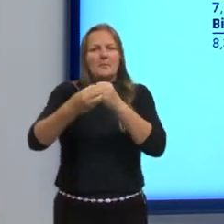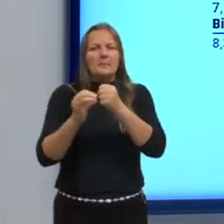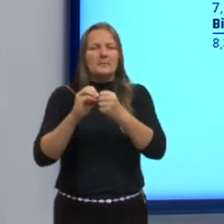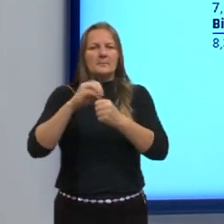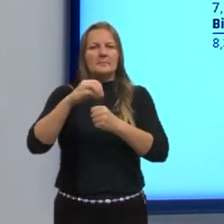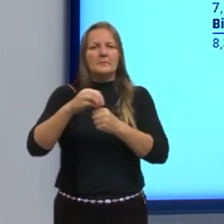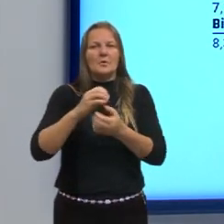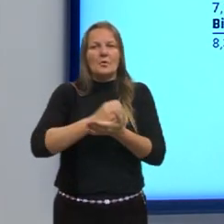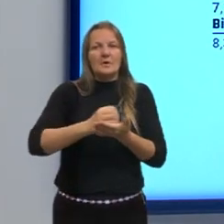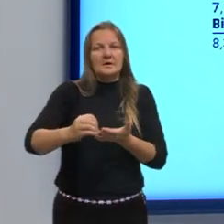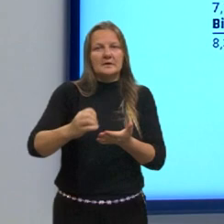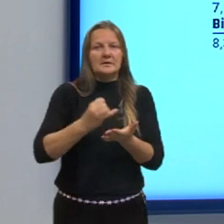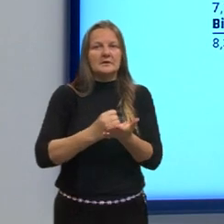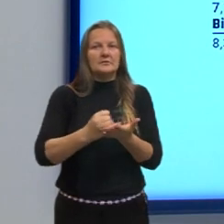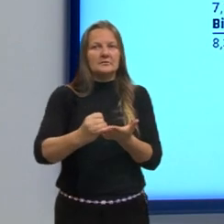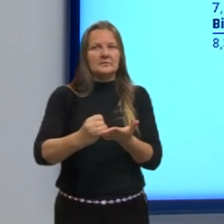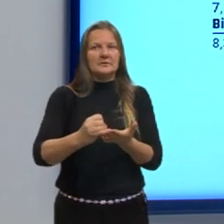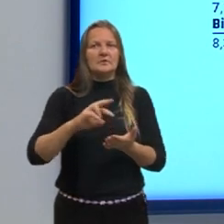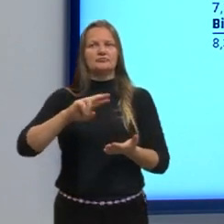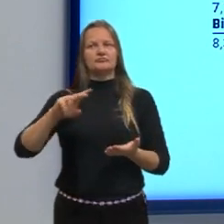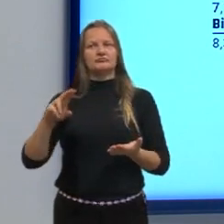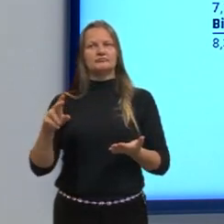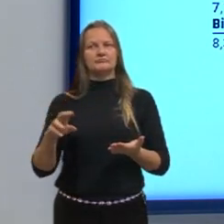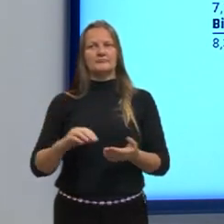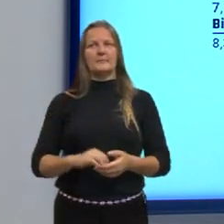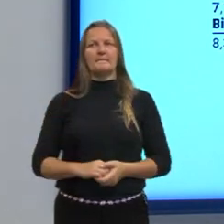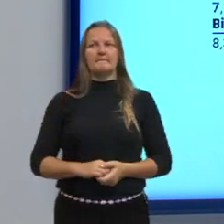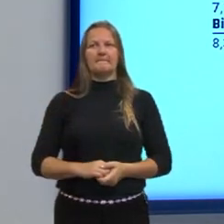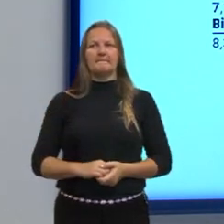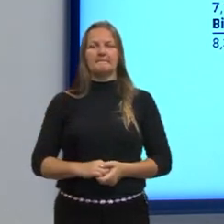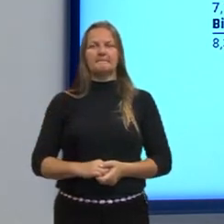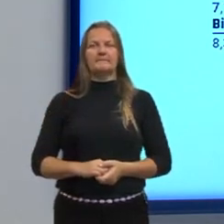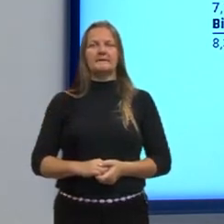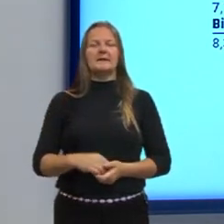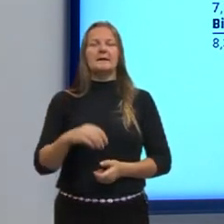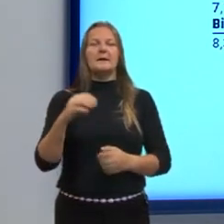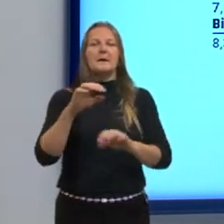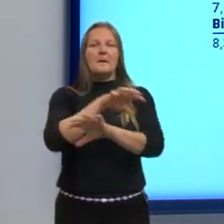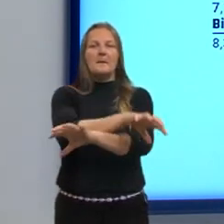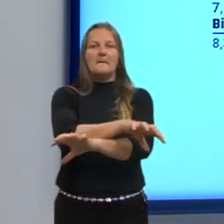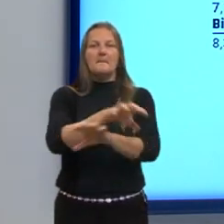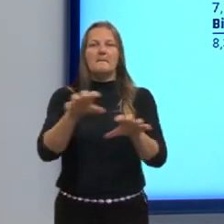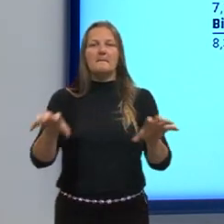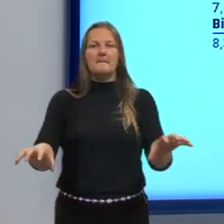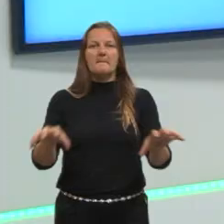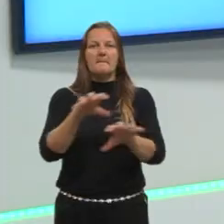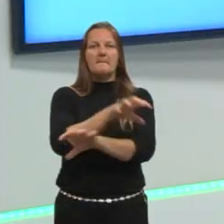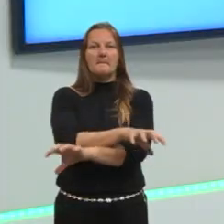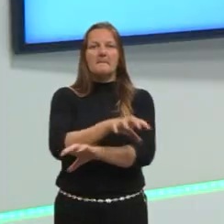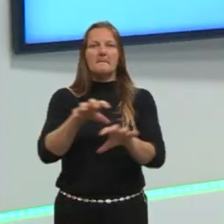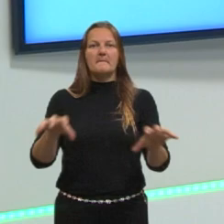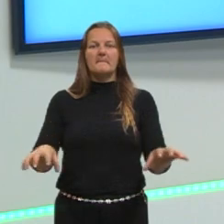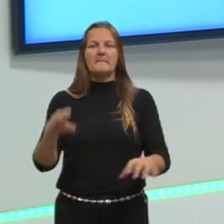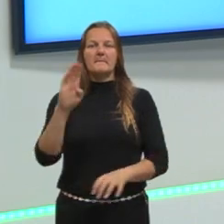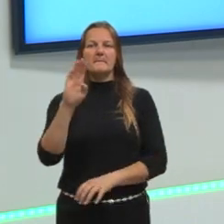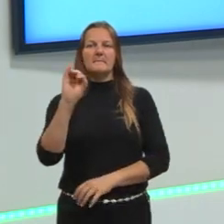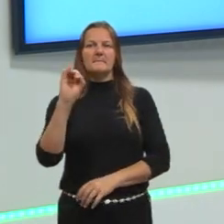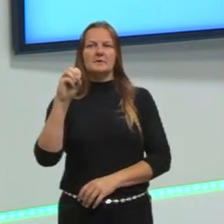inorgânica quanto a orgânica. Os biomas, principalmente os biomas brasileiros,